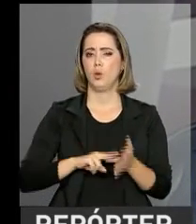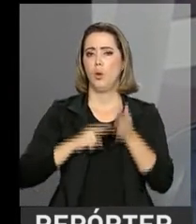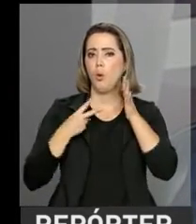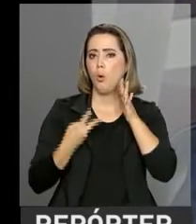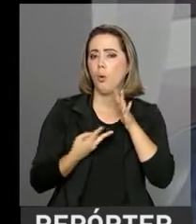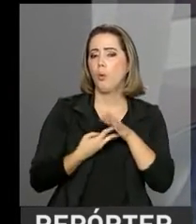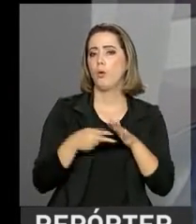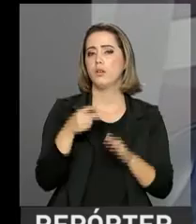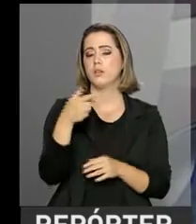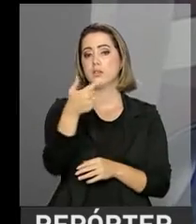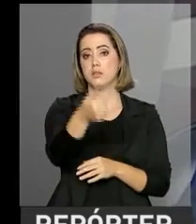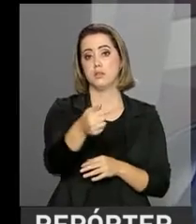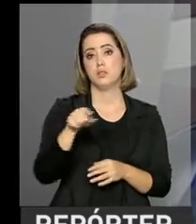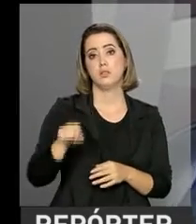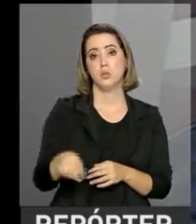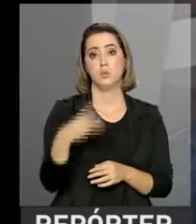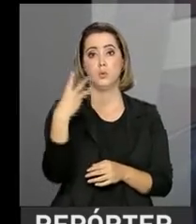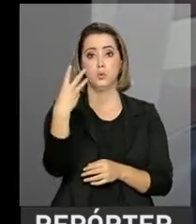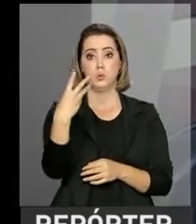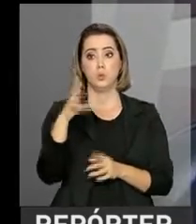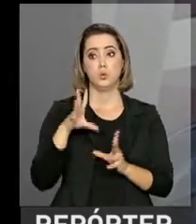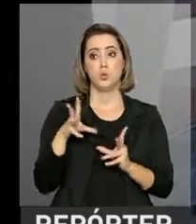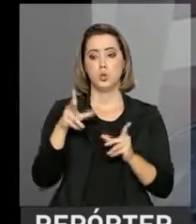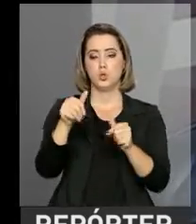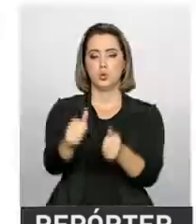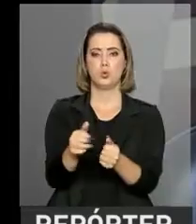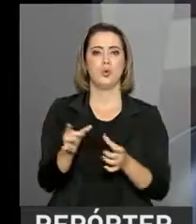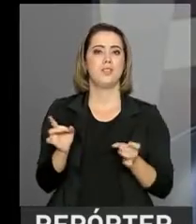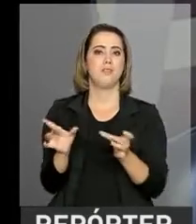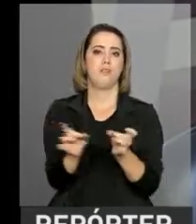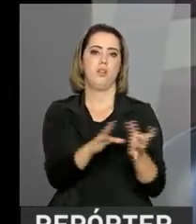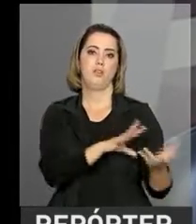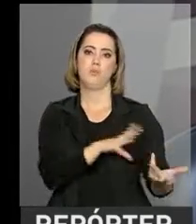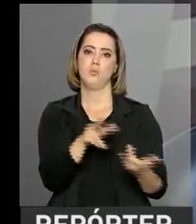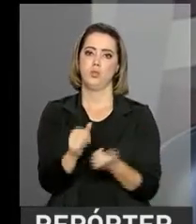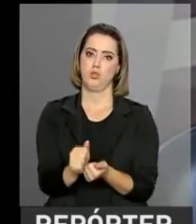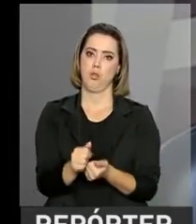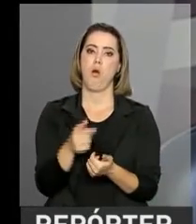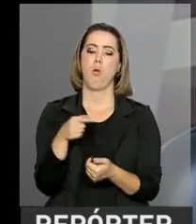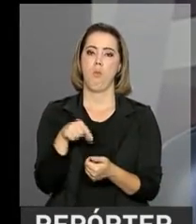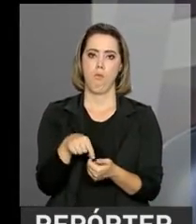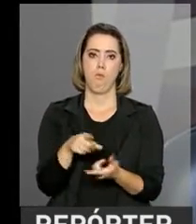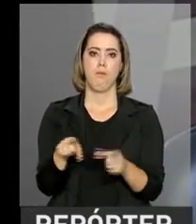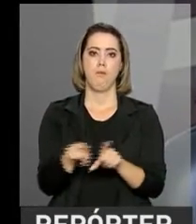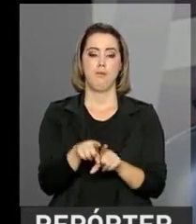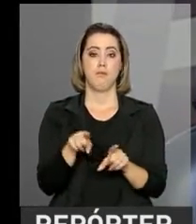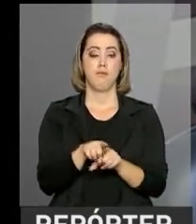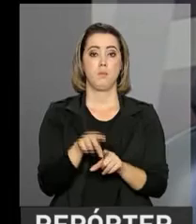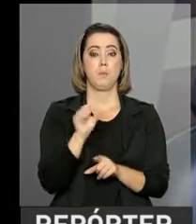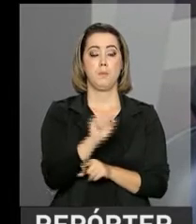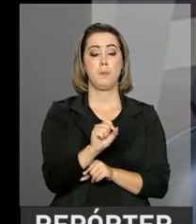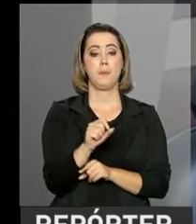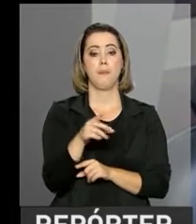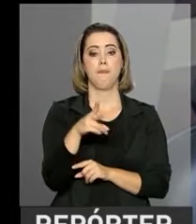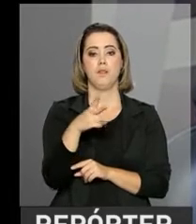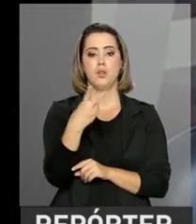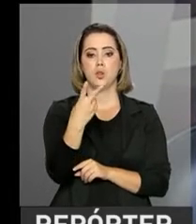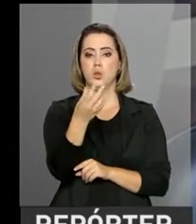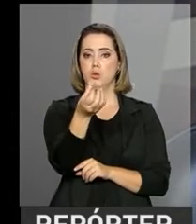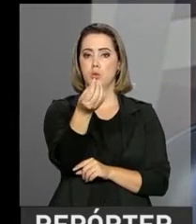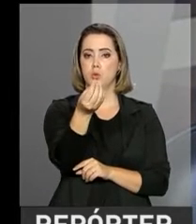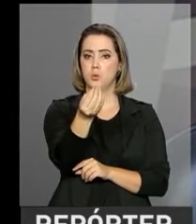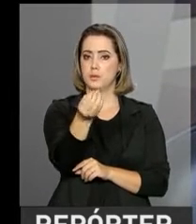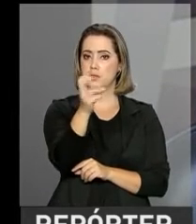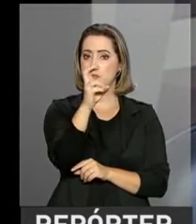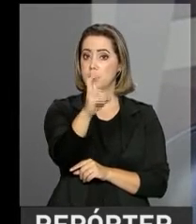,3% das exportações totais. Em 2016, foi de 205 empresas